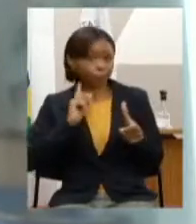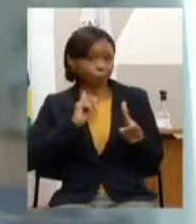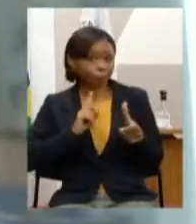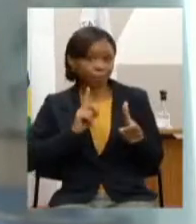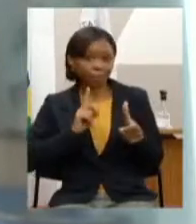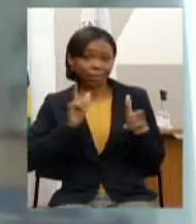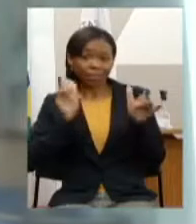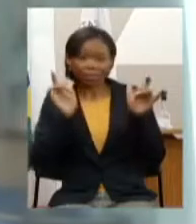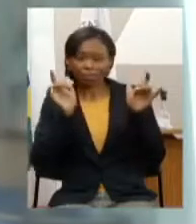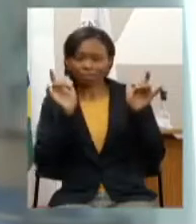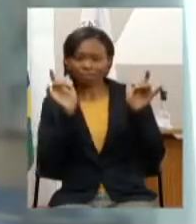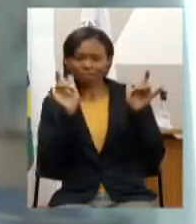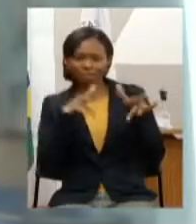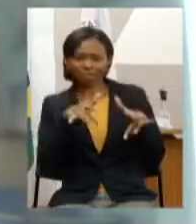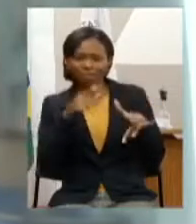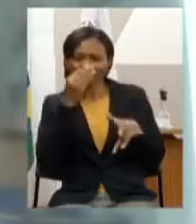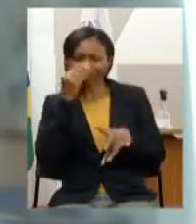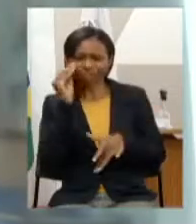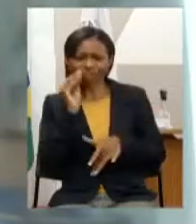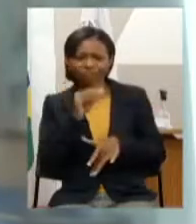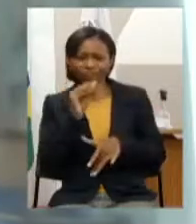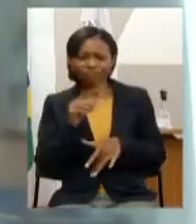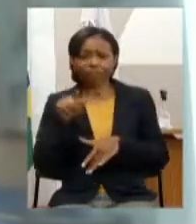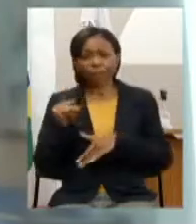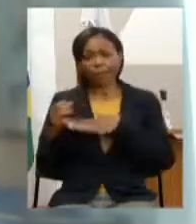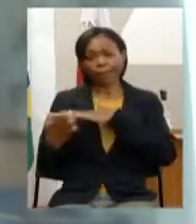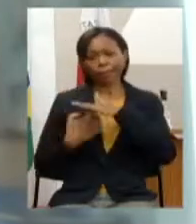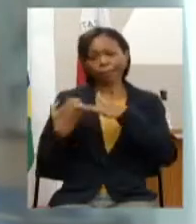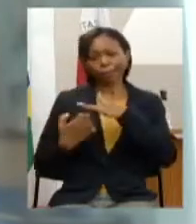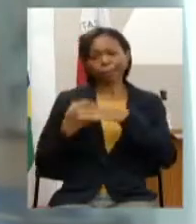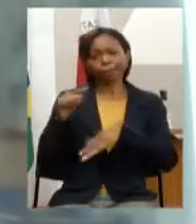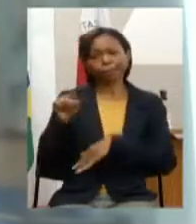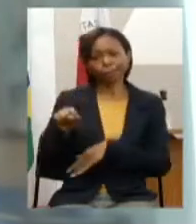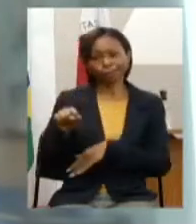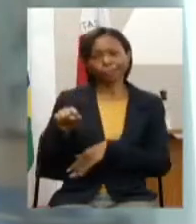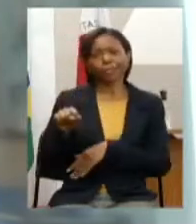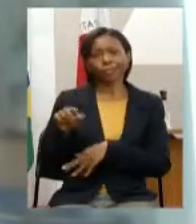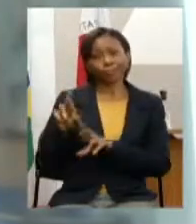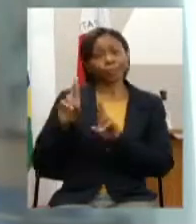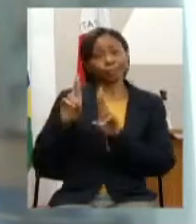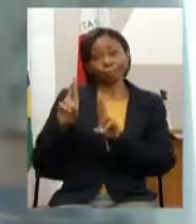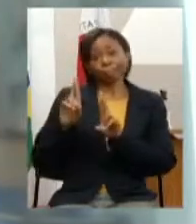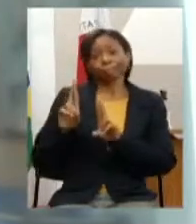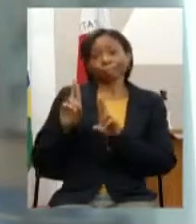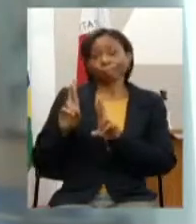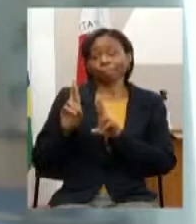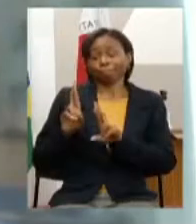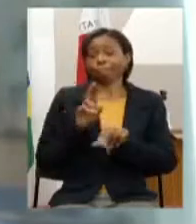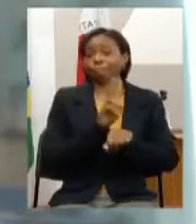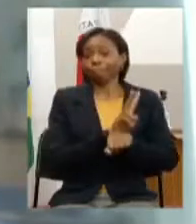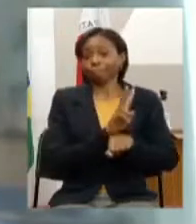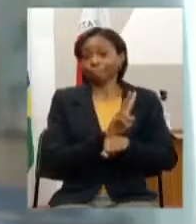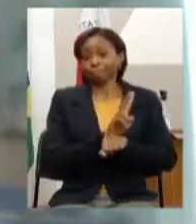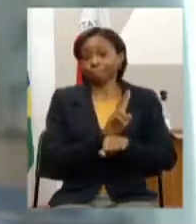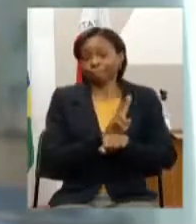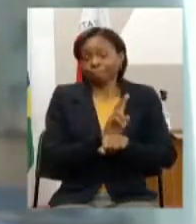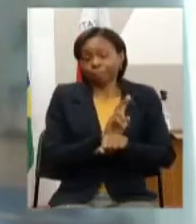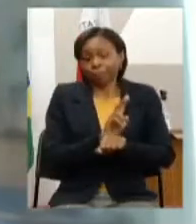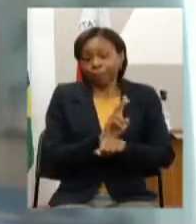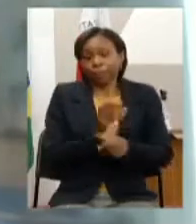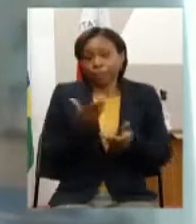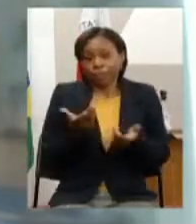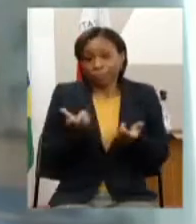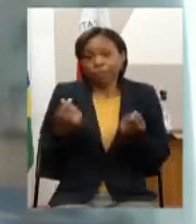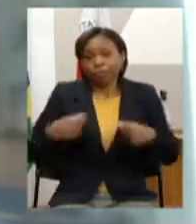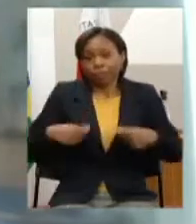abandonada pela concessionária que deveria estar preservando e até utilizando